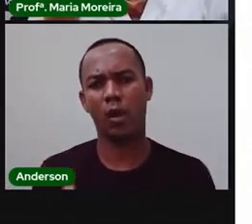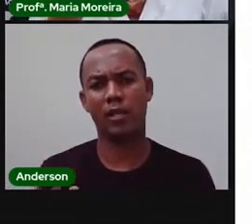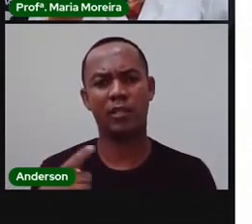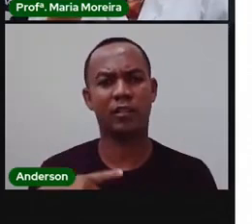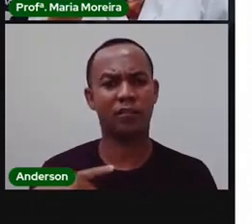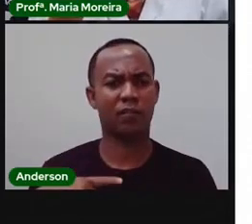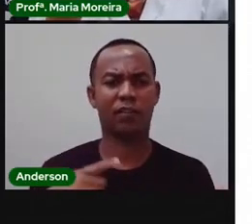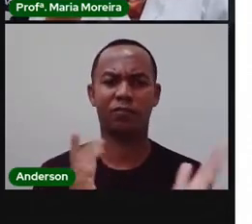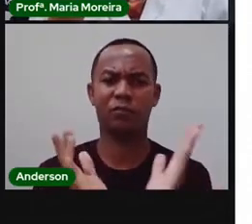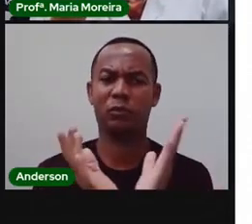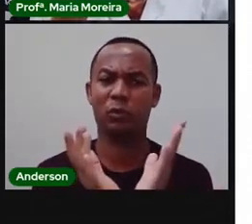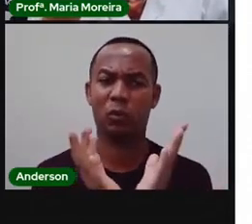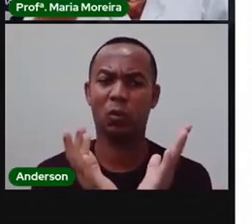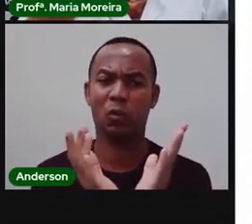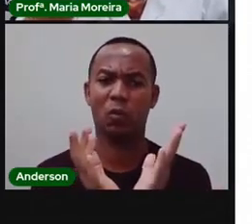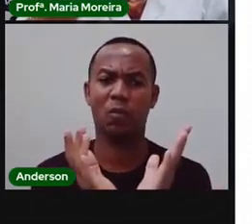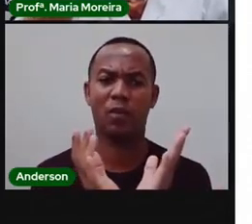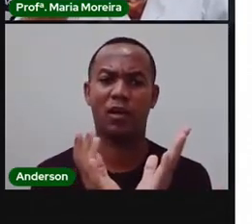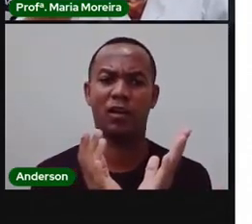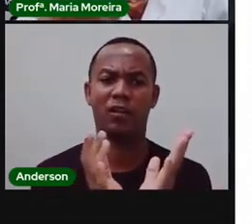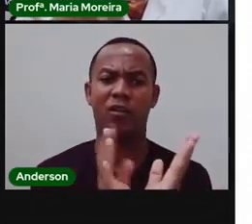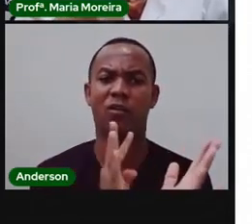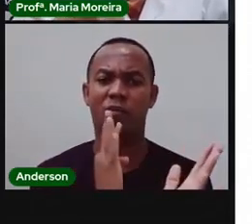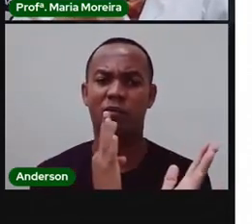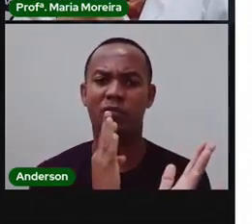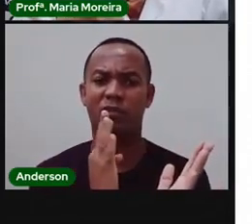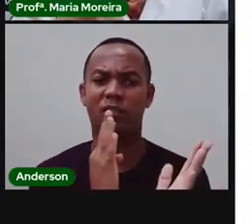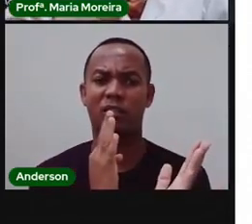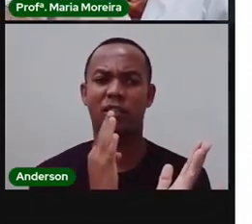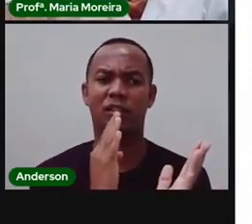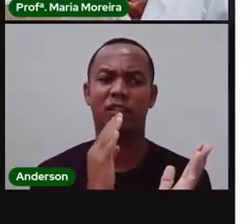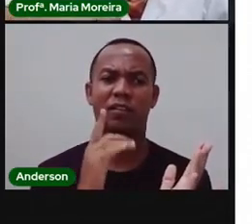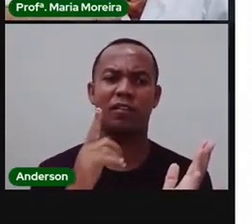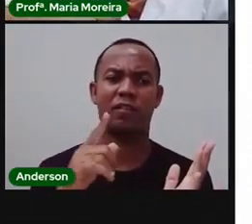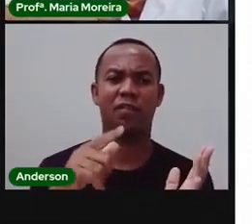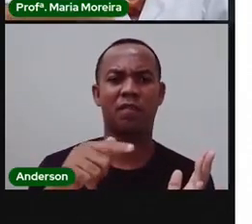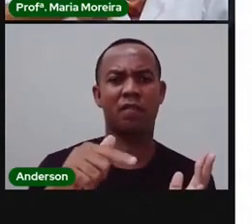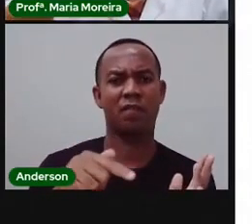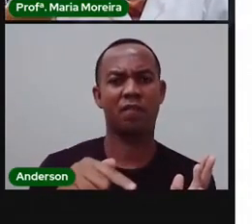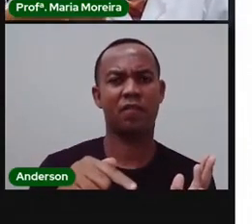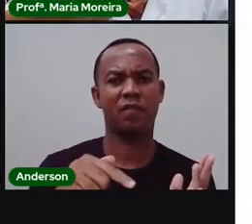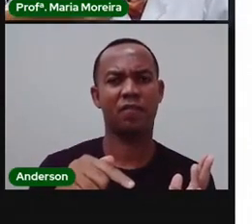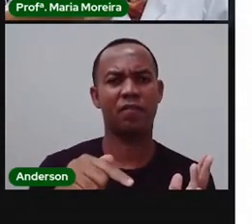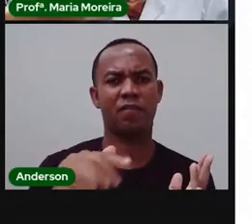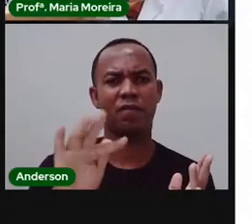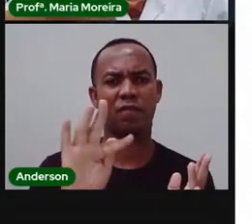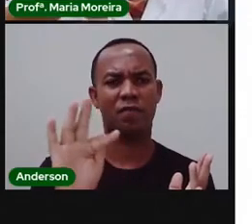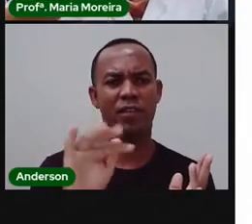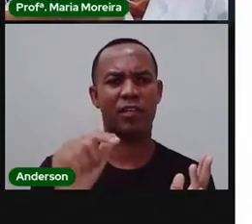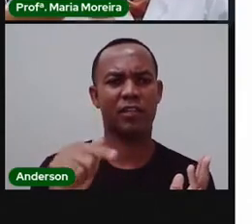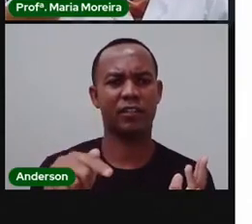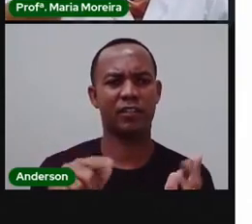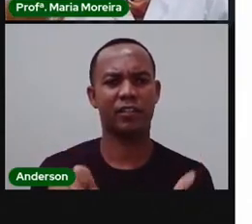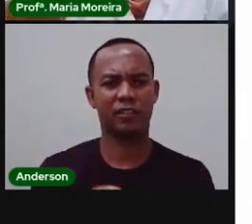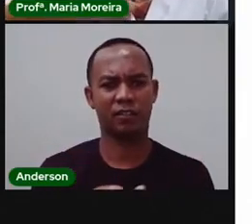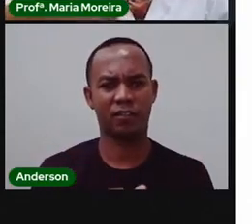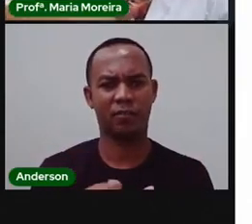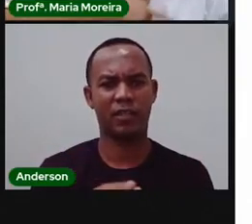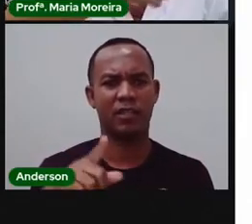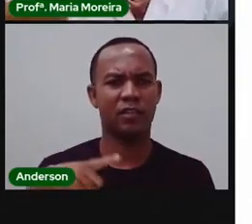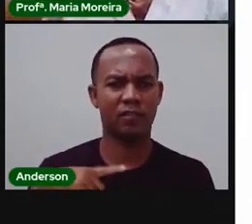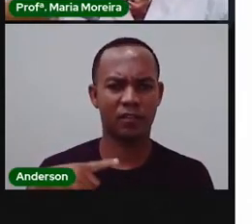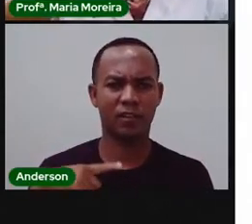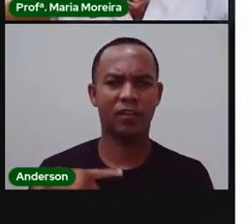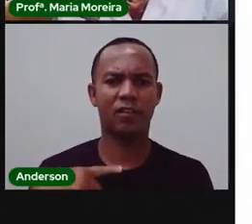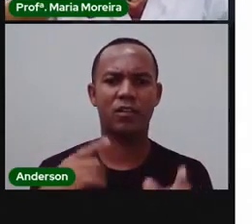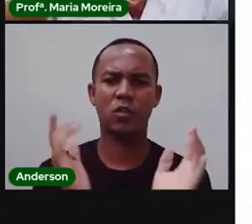Mas, Tomba, né? Quem mora aí para o lado do Tomba, Feracete, Liberdade, sabe que tem a Feira do